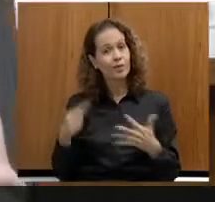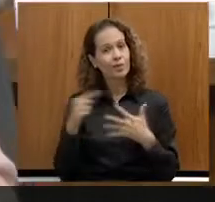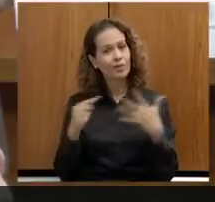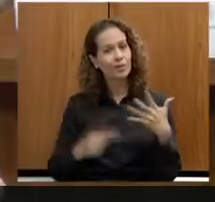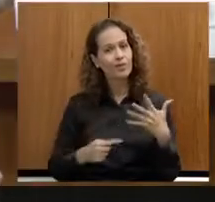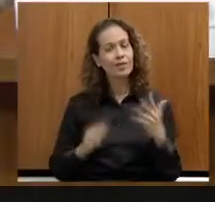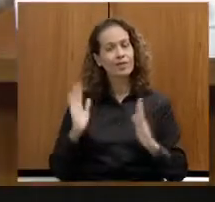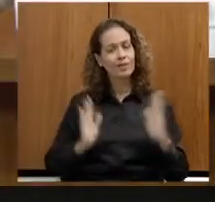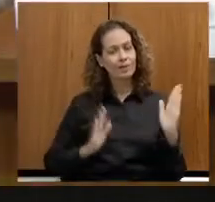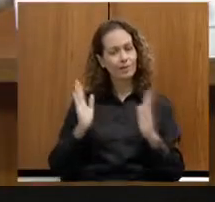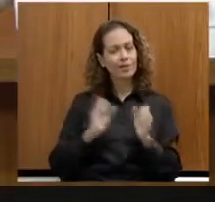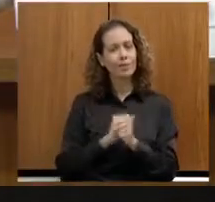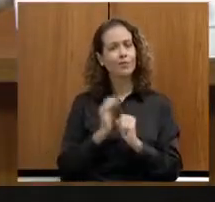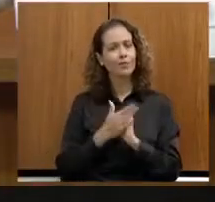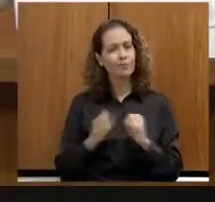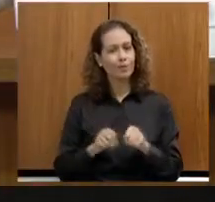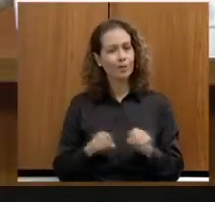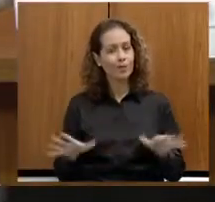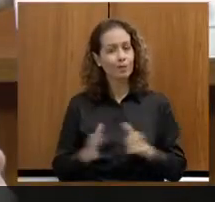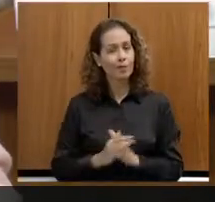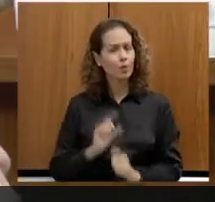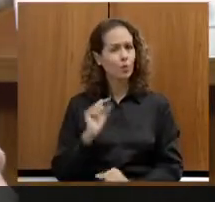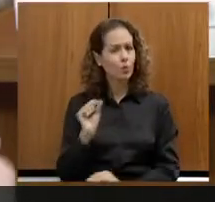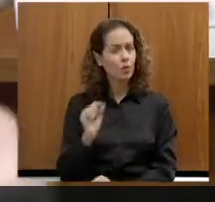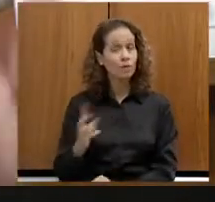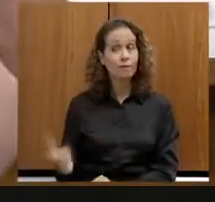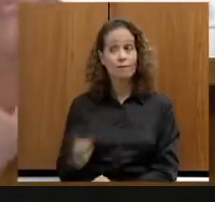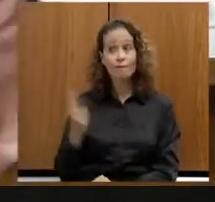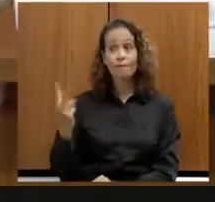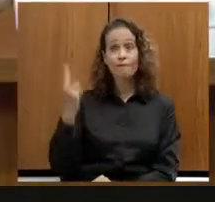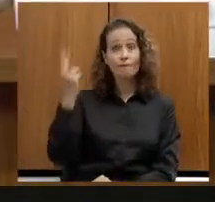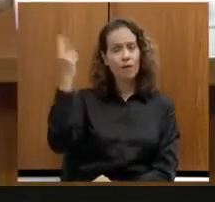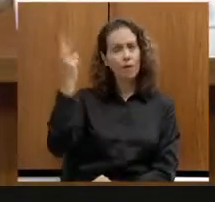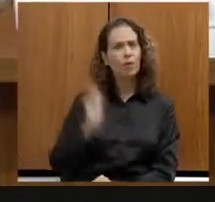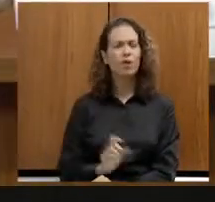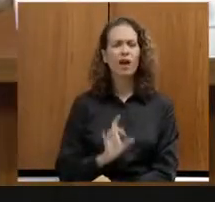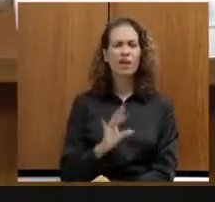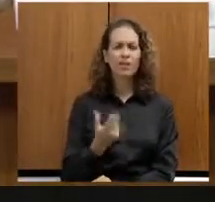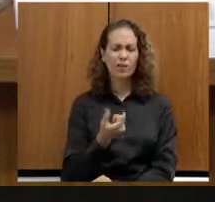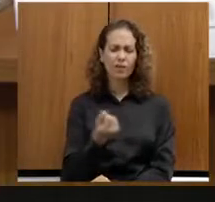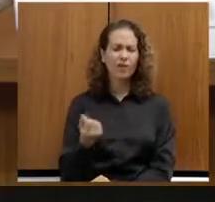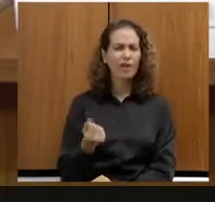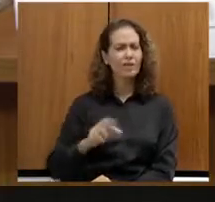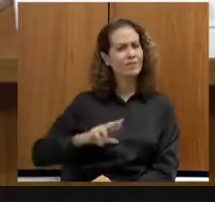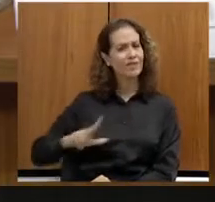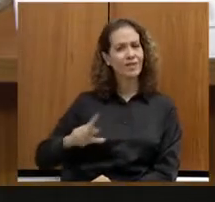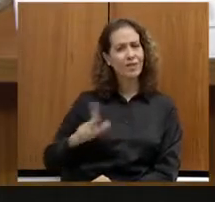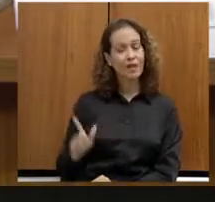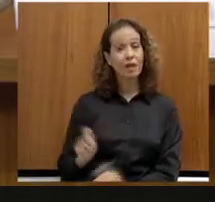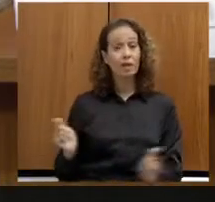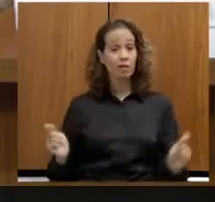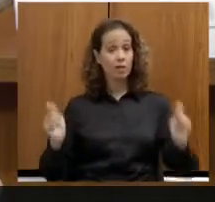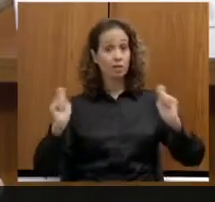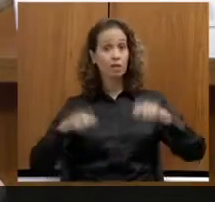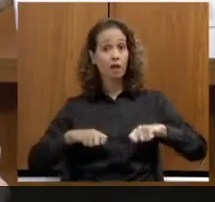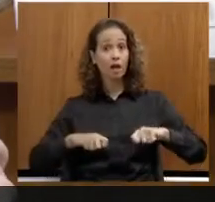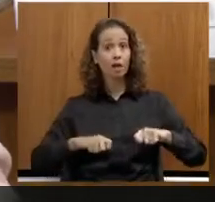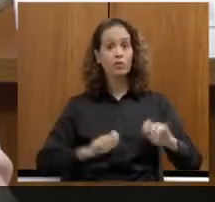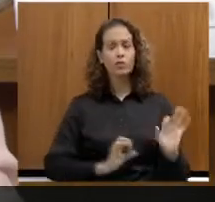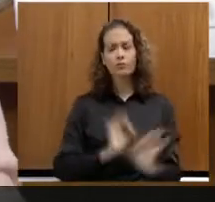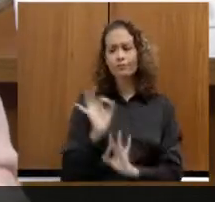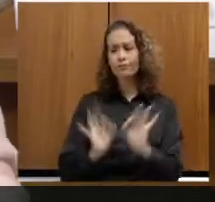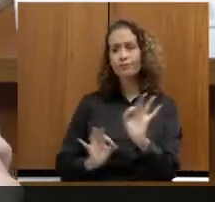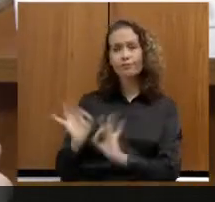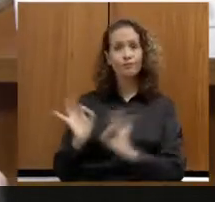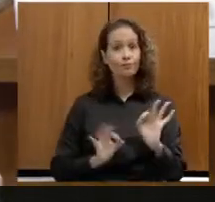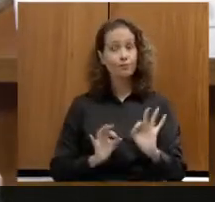deputado. Que a gente tem um valor muito grande, que às vezes não é só dinheiro, que é a nossa capacidade de articulação. E eu acho que